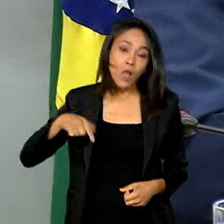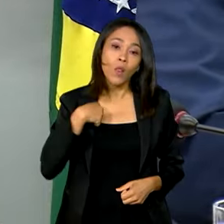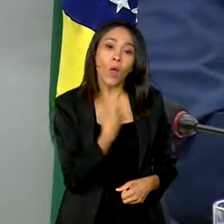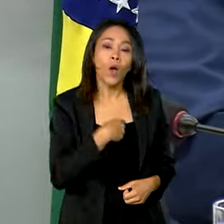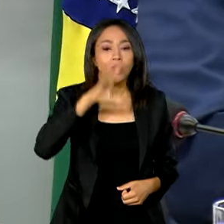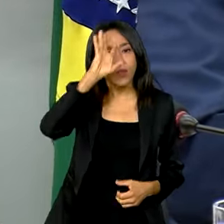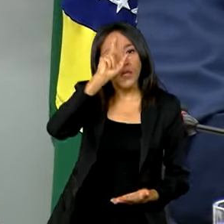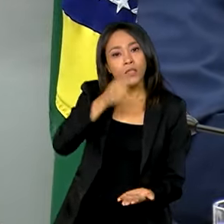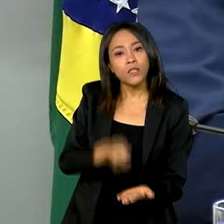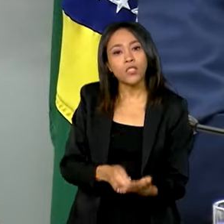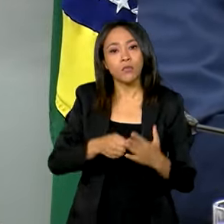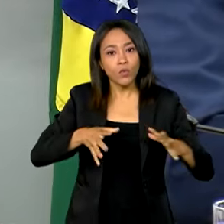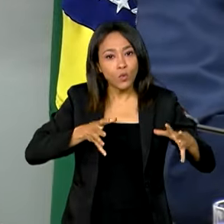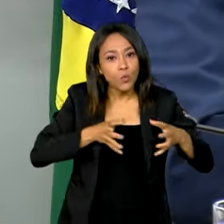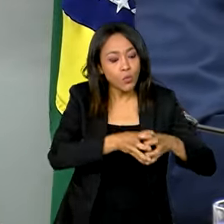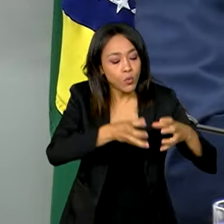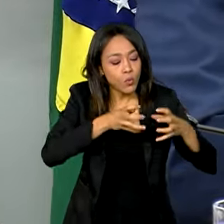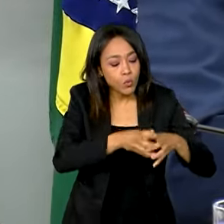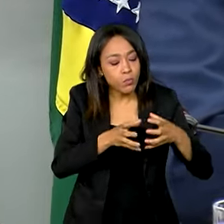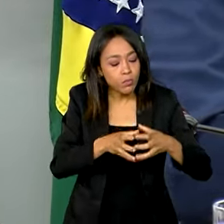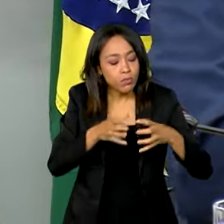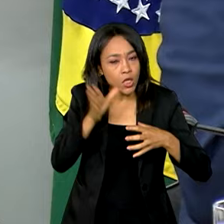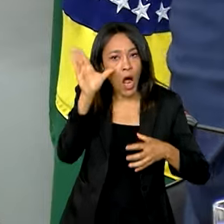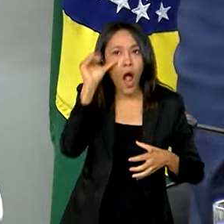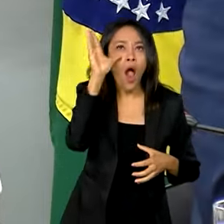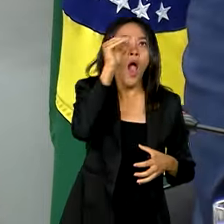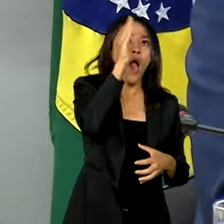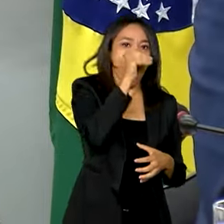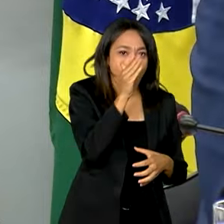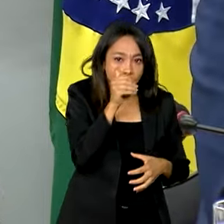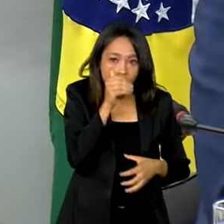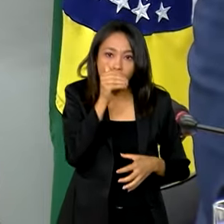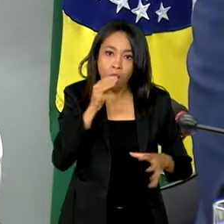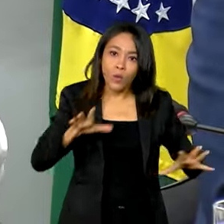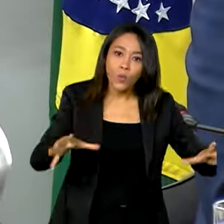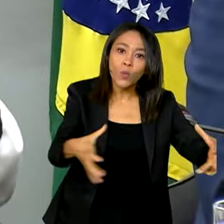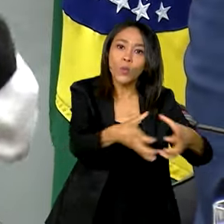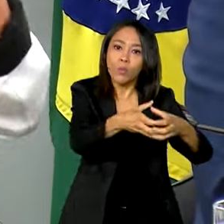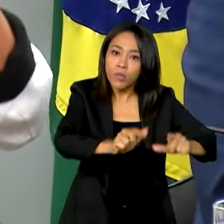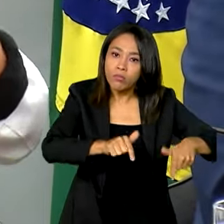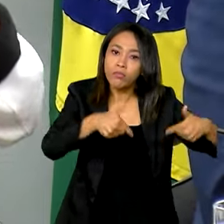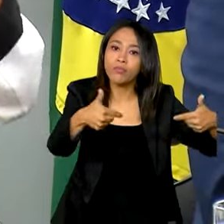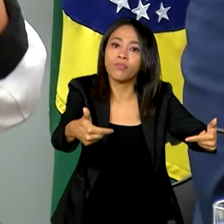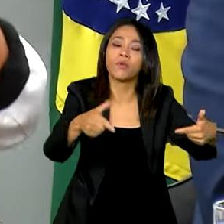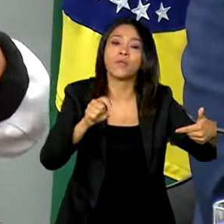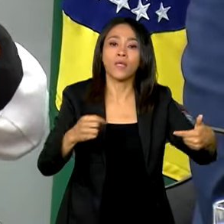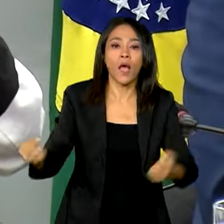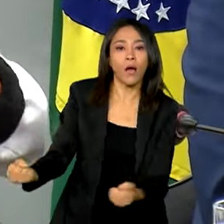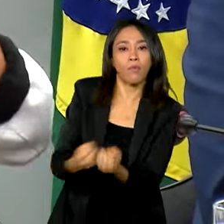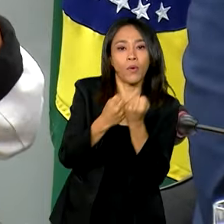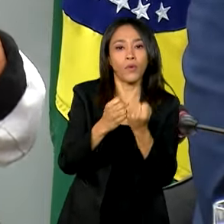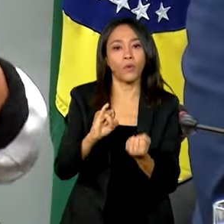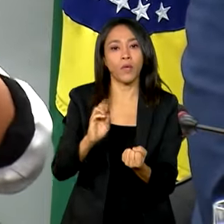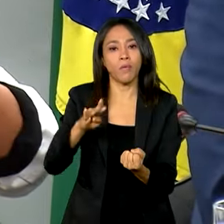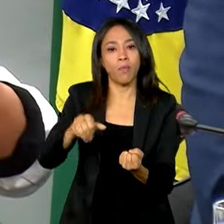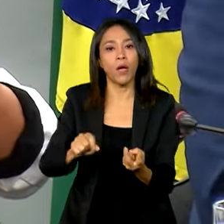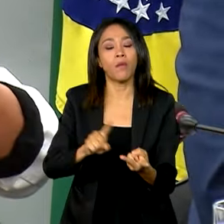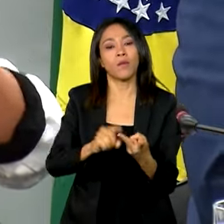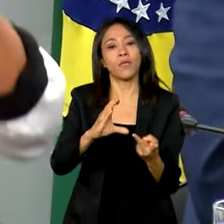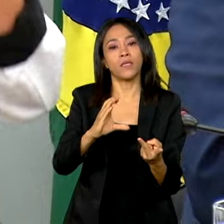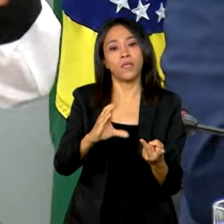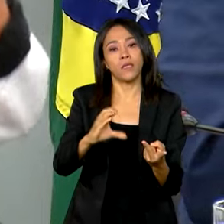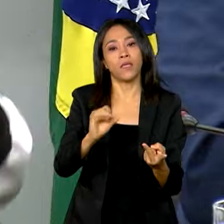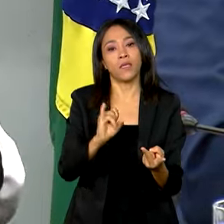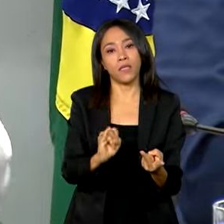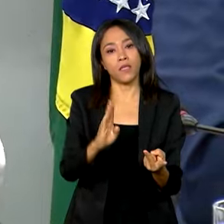dentro da sala de situação uma força-tarefa que envolve o suporte do Ibama, do ICMBio, da PRF,